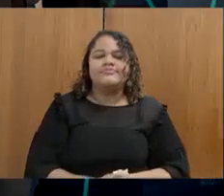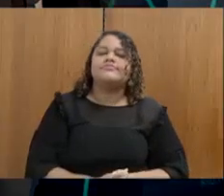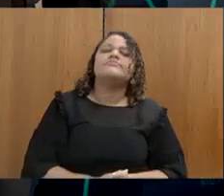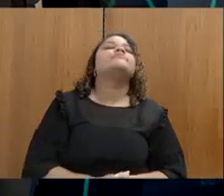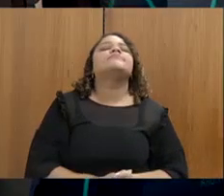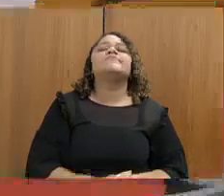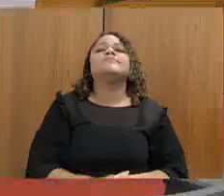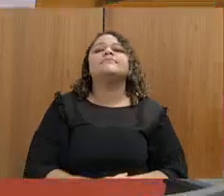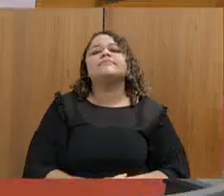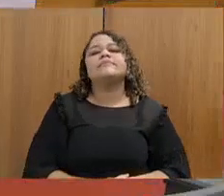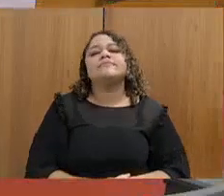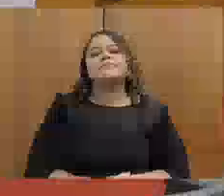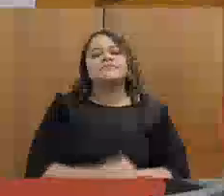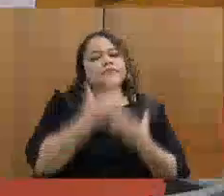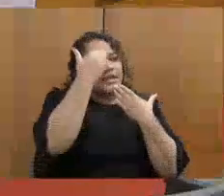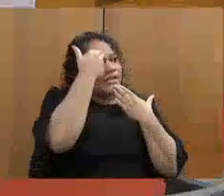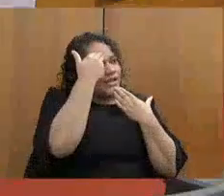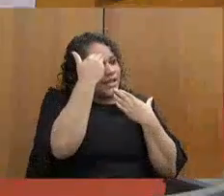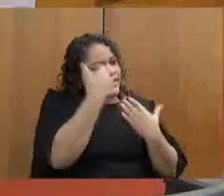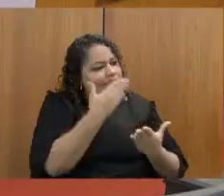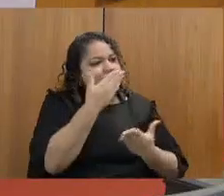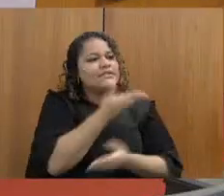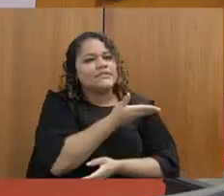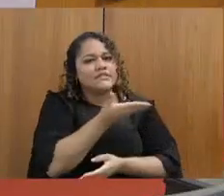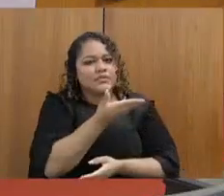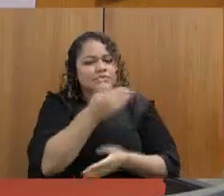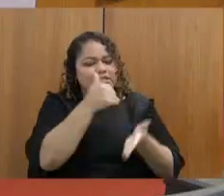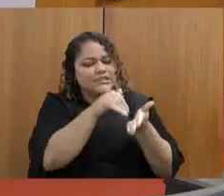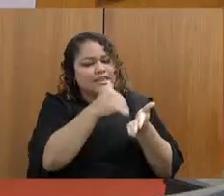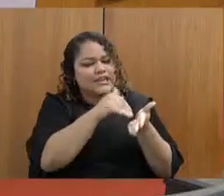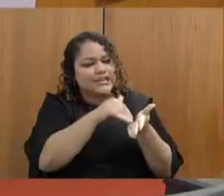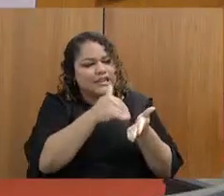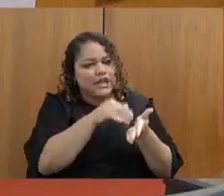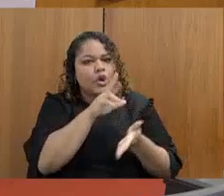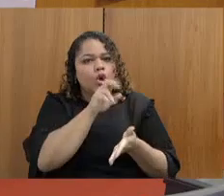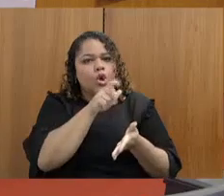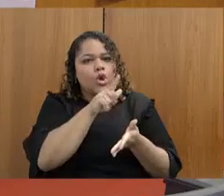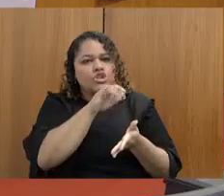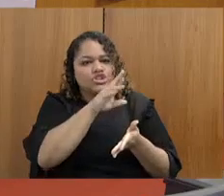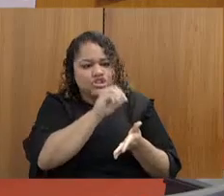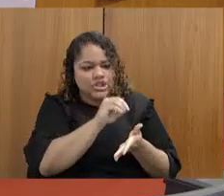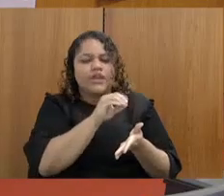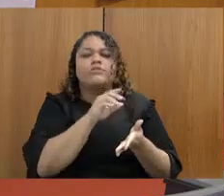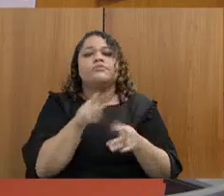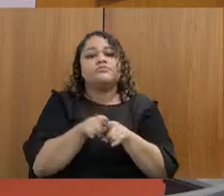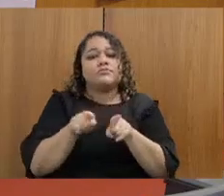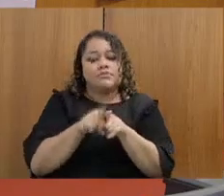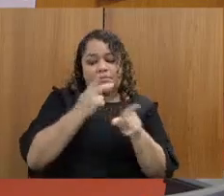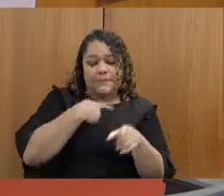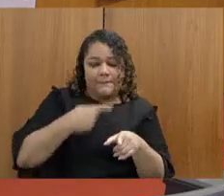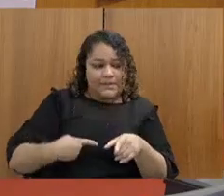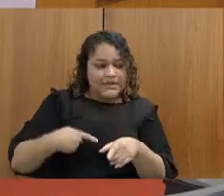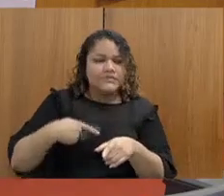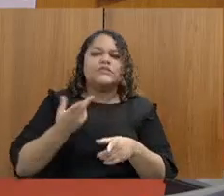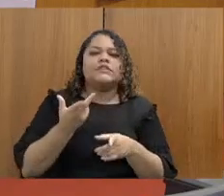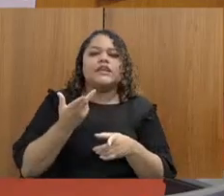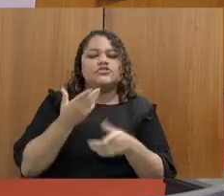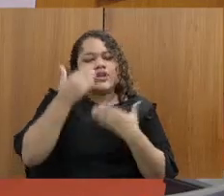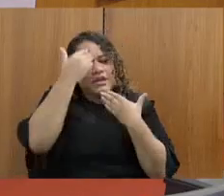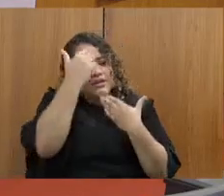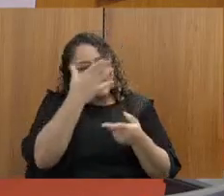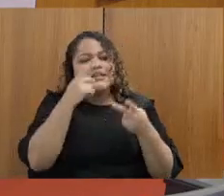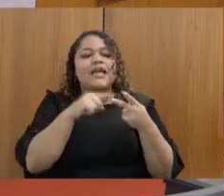Agradecemos as contribuições iniciais do secretário Rogério Greco. A presidência regista e agradece a presença da deputada Bela